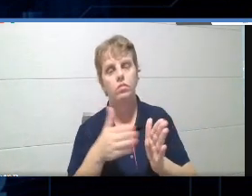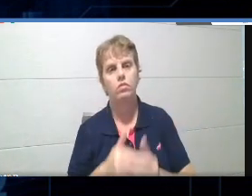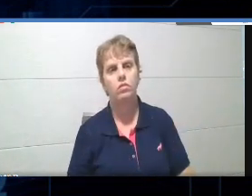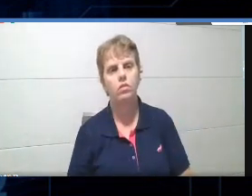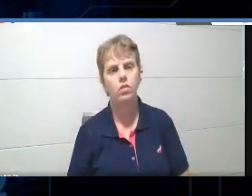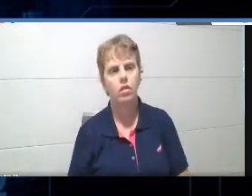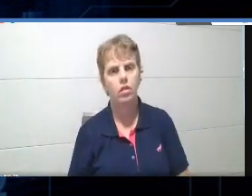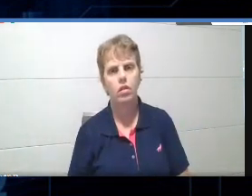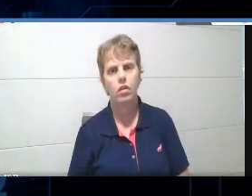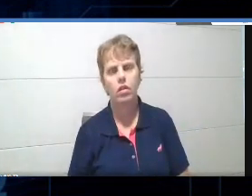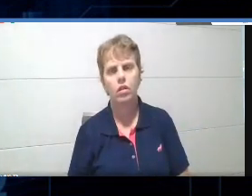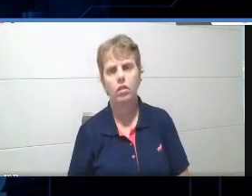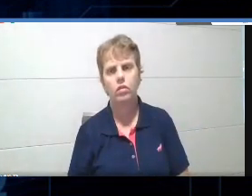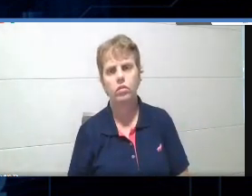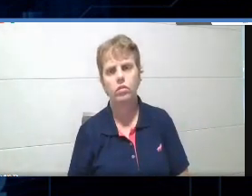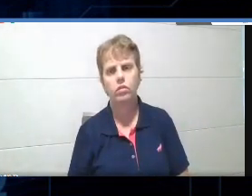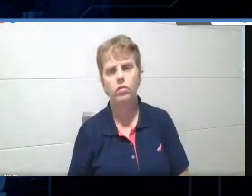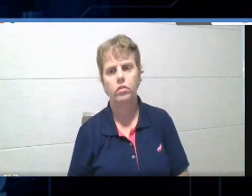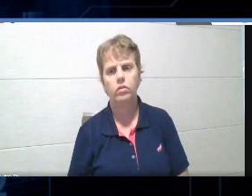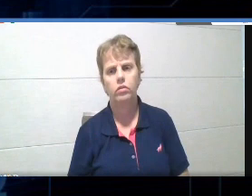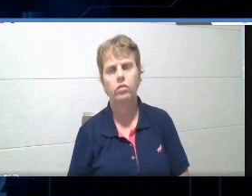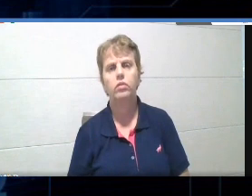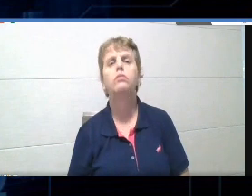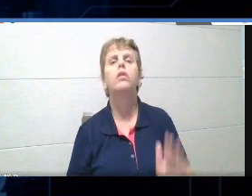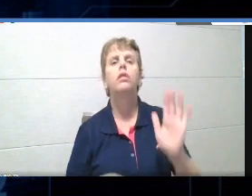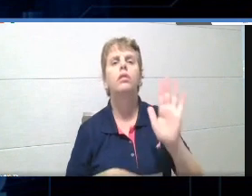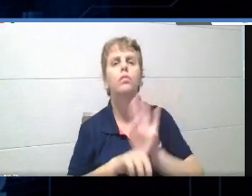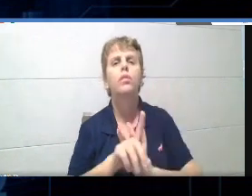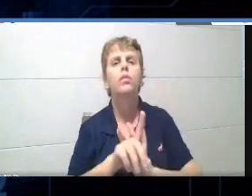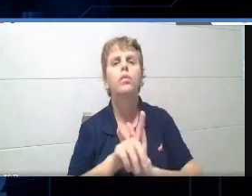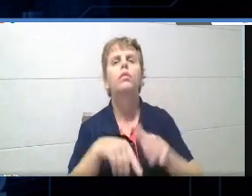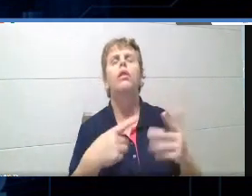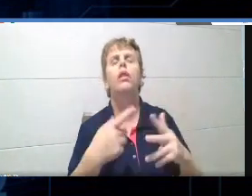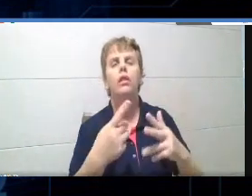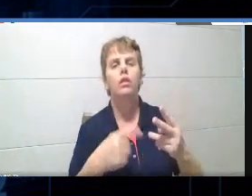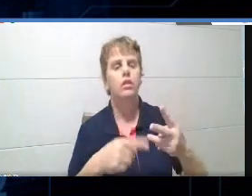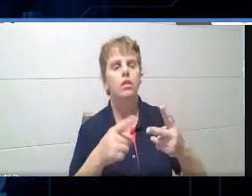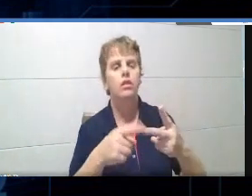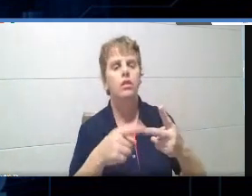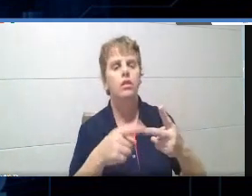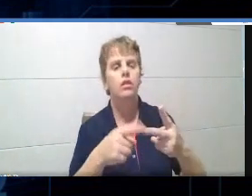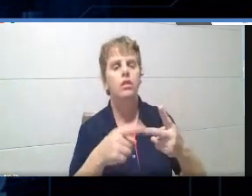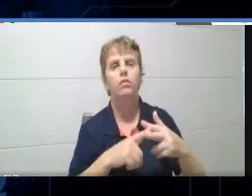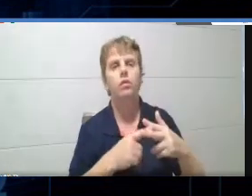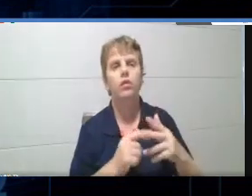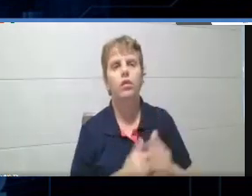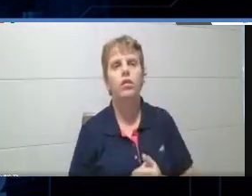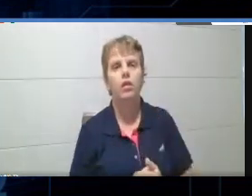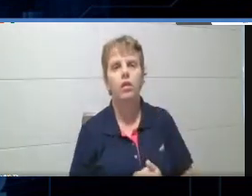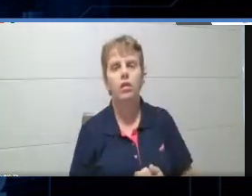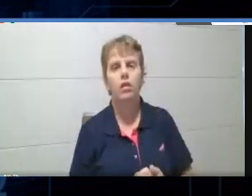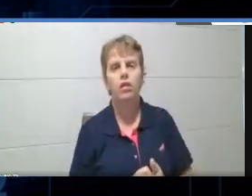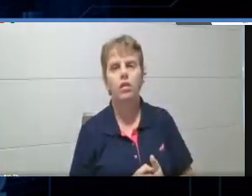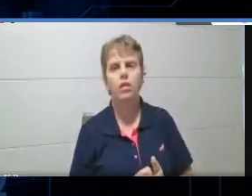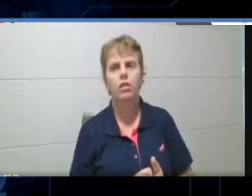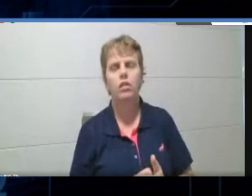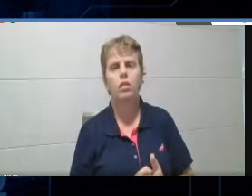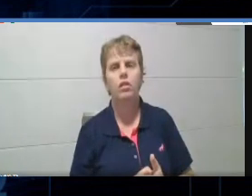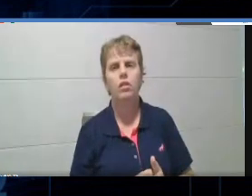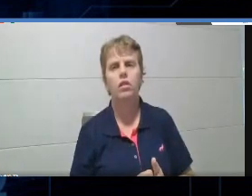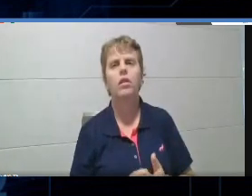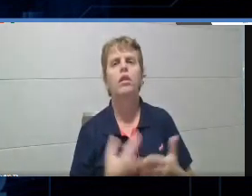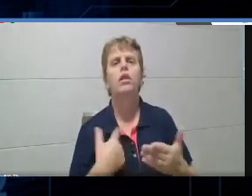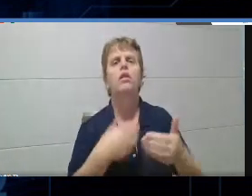E perguntaram qual era a segunda ferramenta que o professor ia comentar. Então, eu ia comentar sobre mais duas ferramentas, que eram o Google